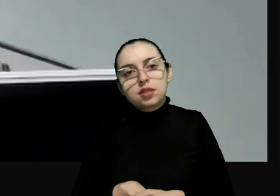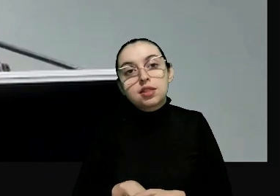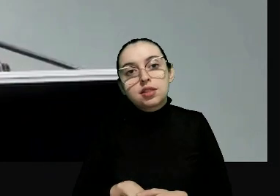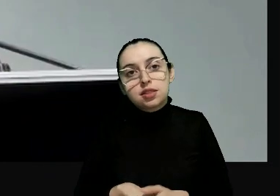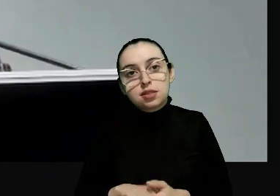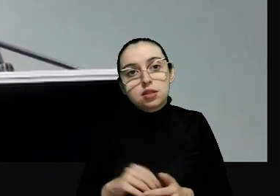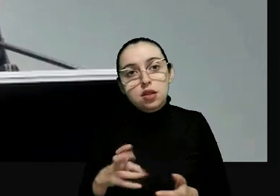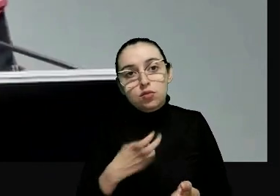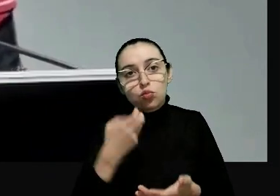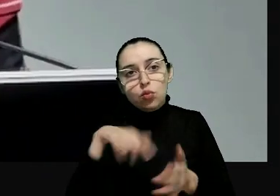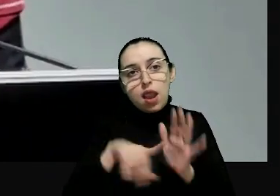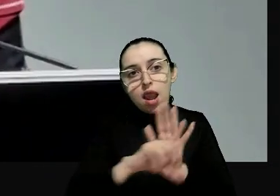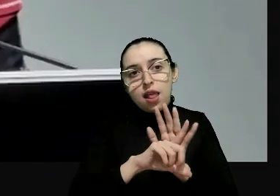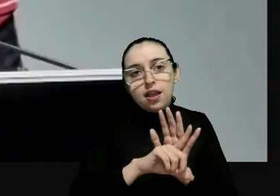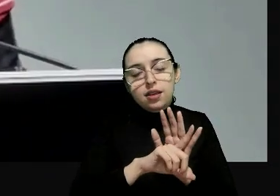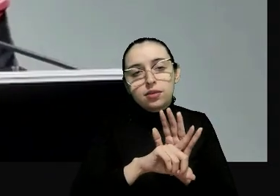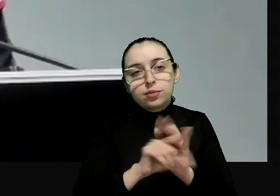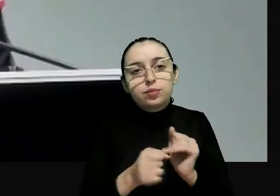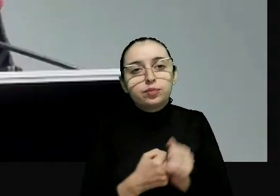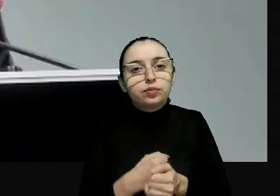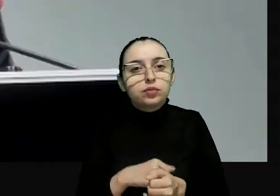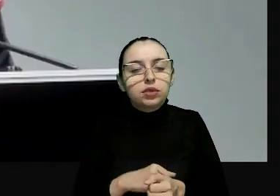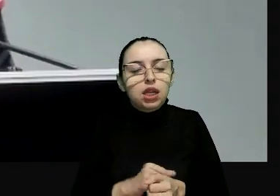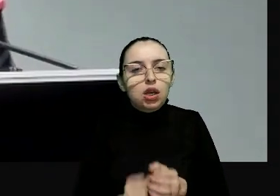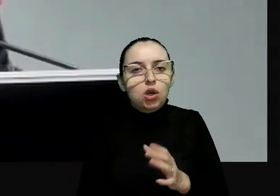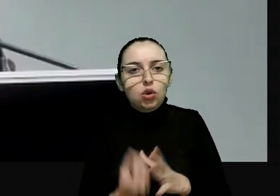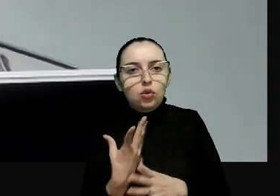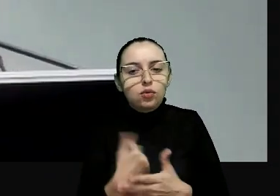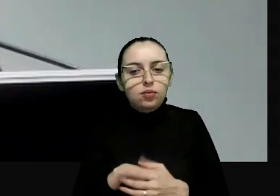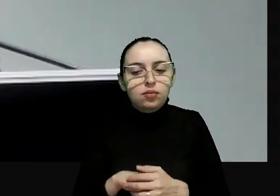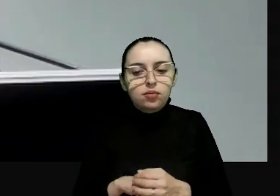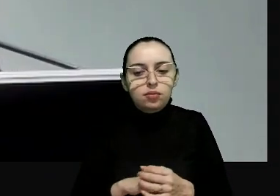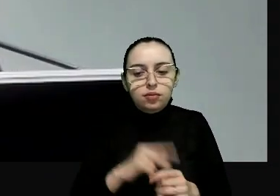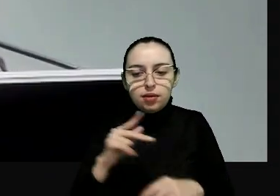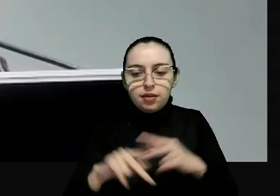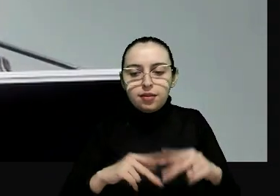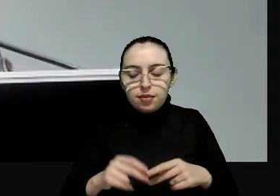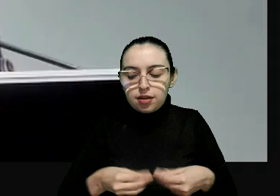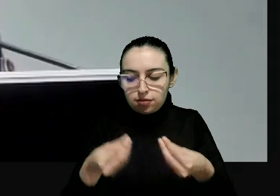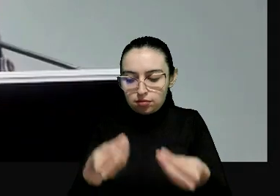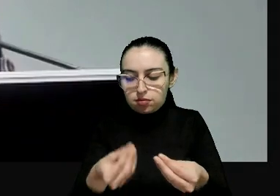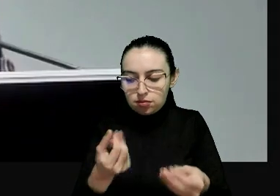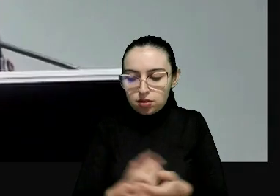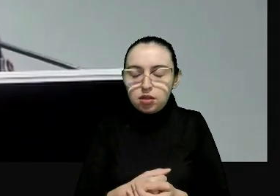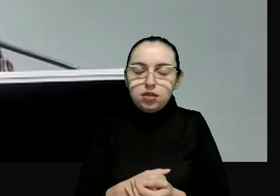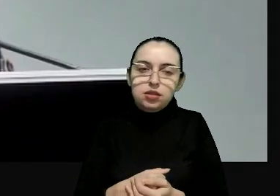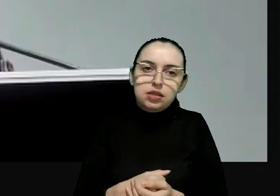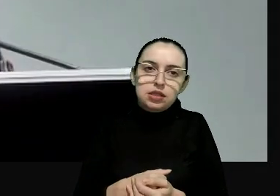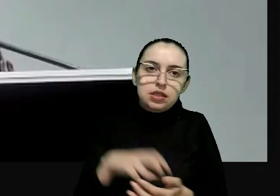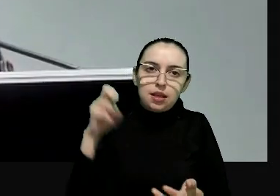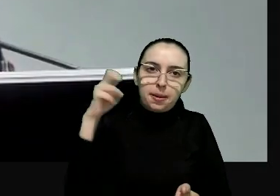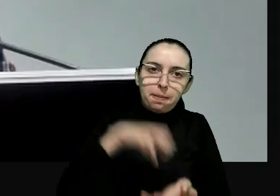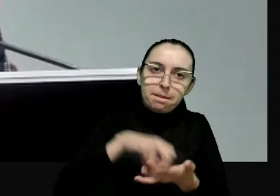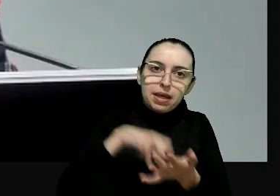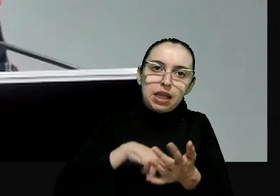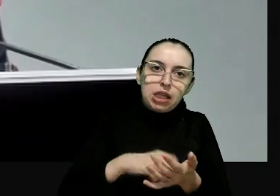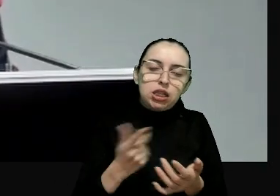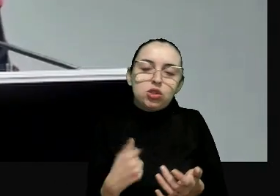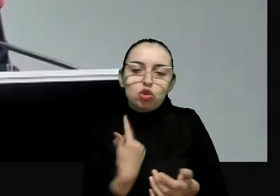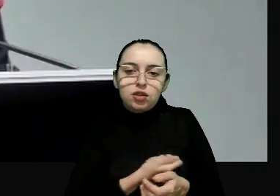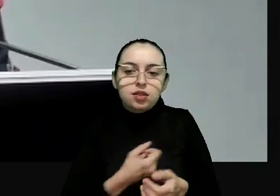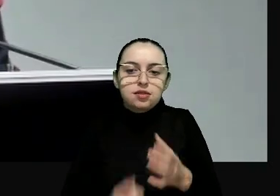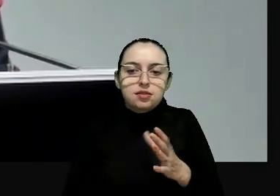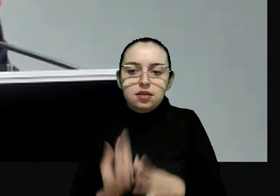resolução do CNJ, sistema de disciplina autônoma. Vamos premiar as decisões exemplares, concurso de sentença, que nós